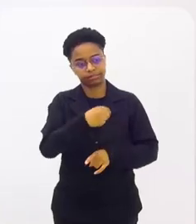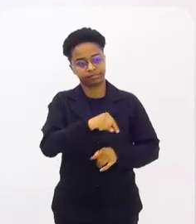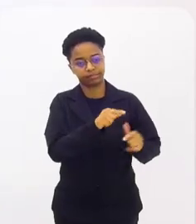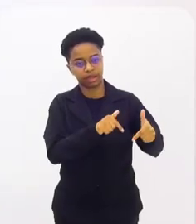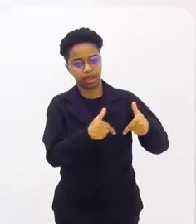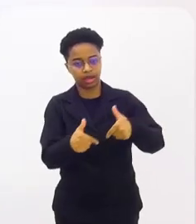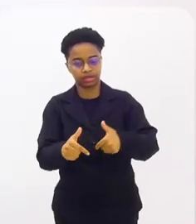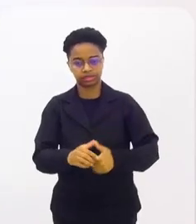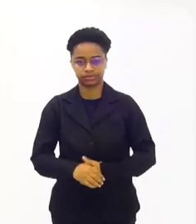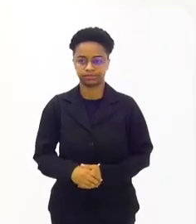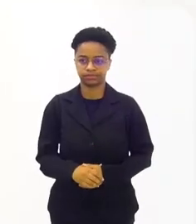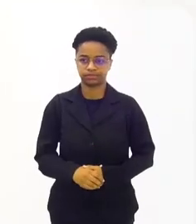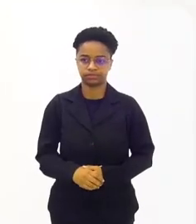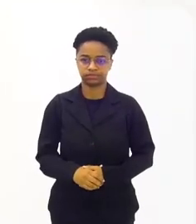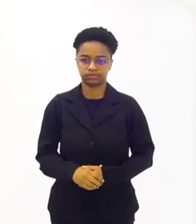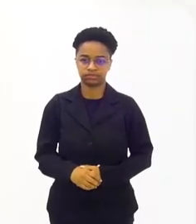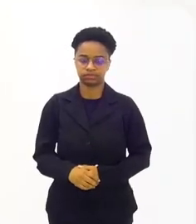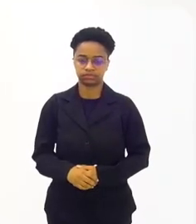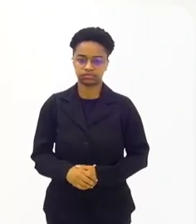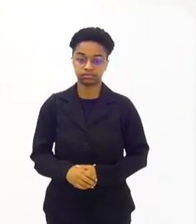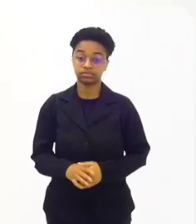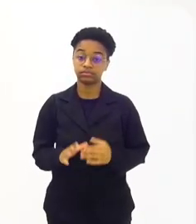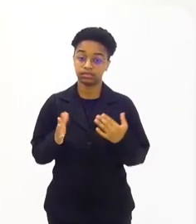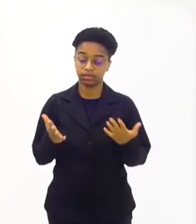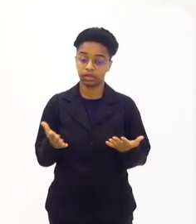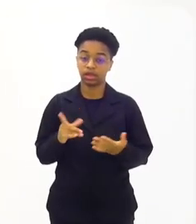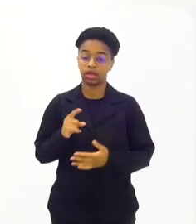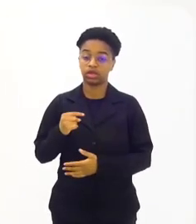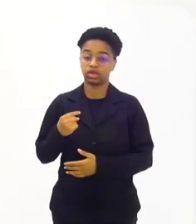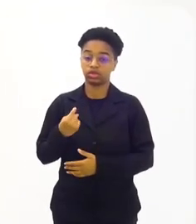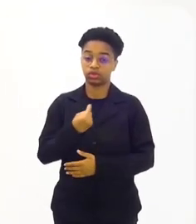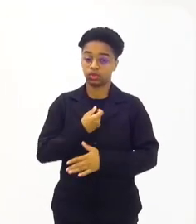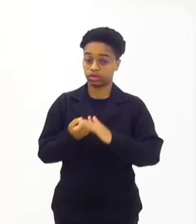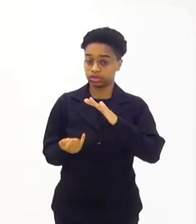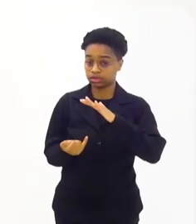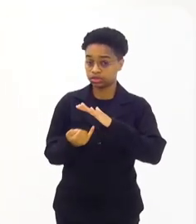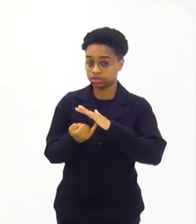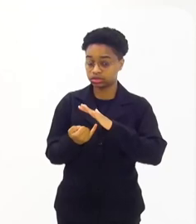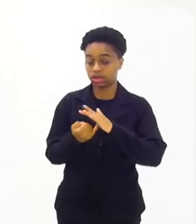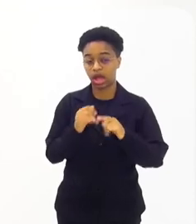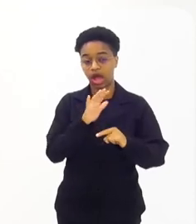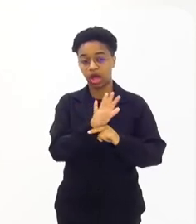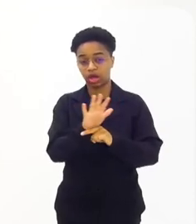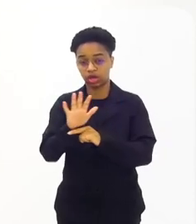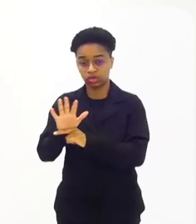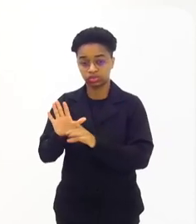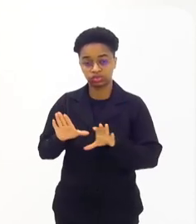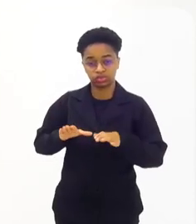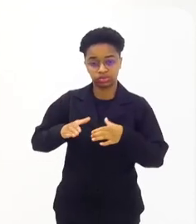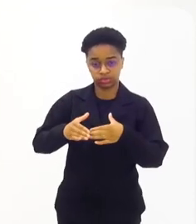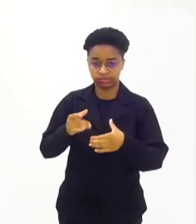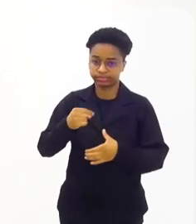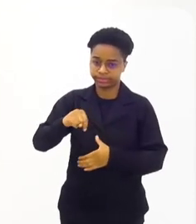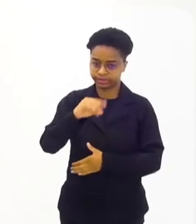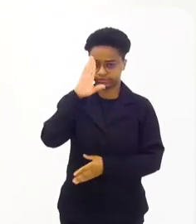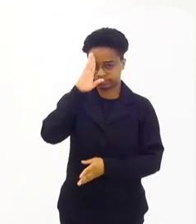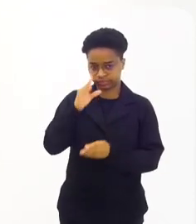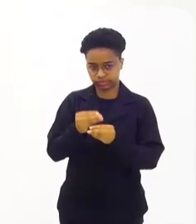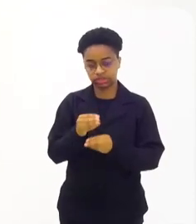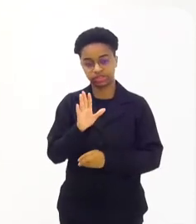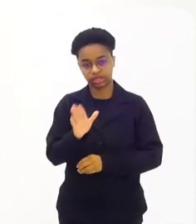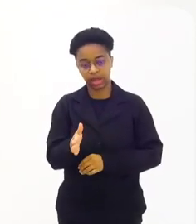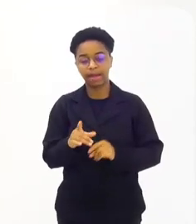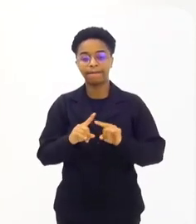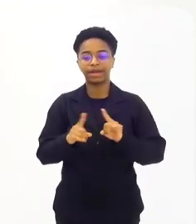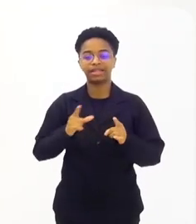para o seu território? Então, nós somos uma instituição de ajuda humanitária, isso todo mundo sabe, e nós